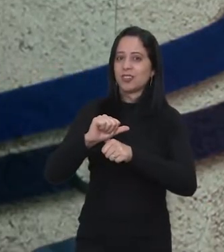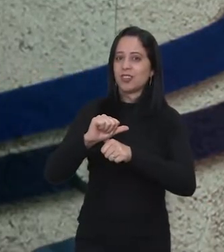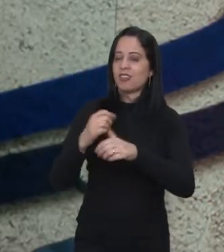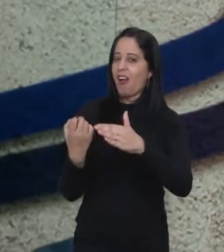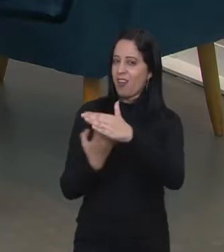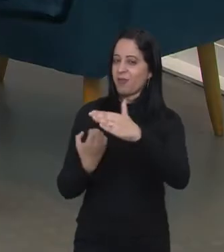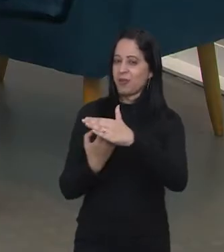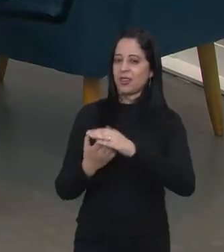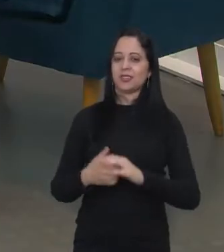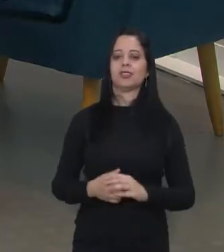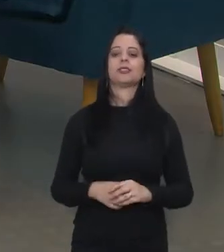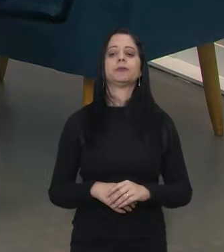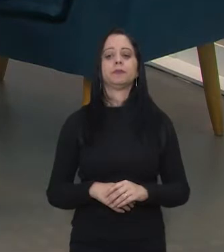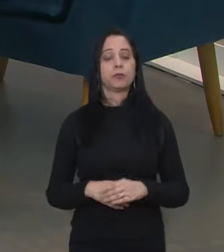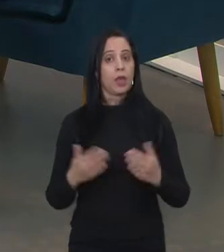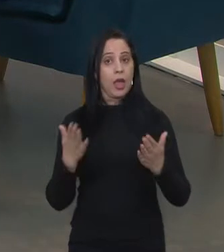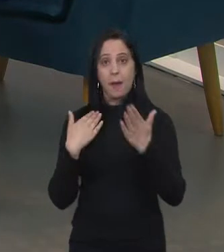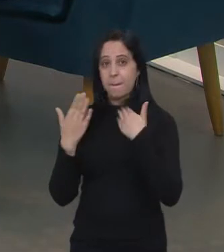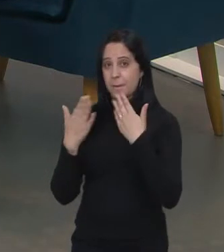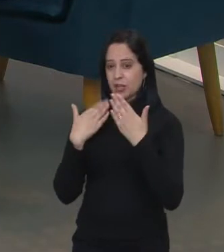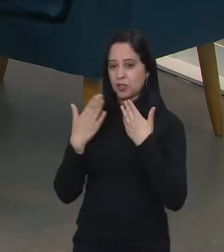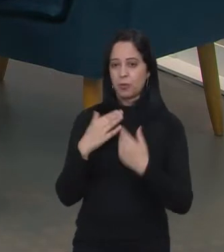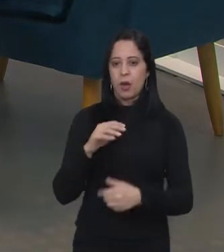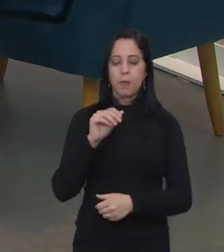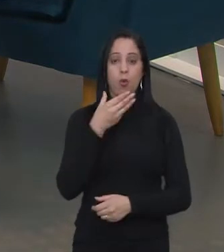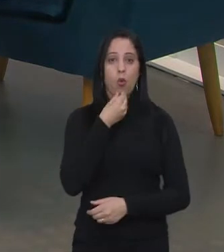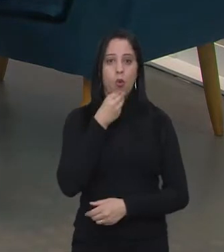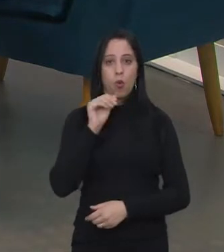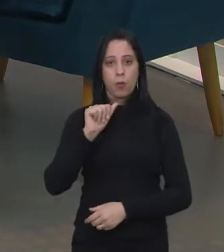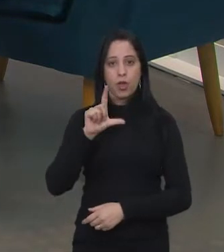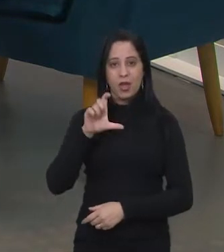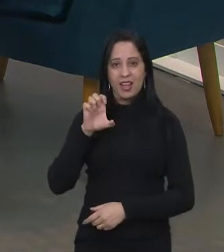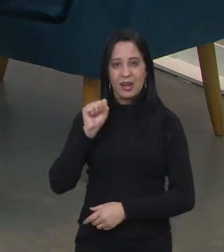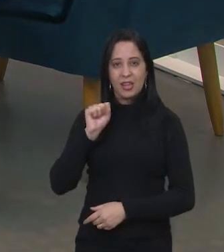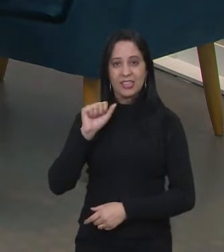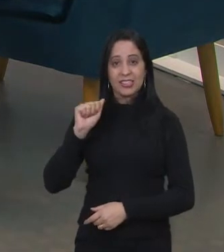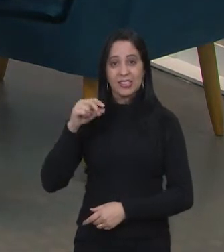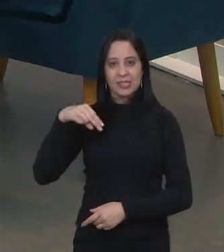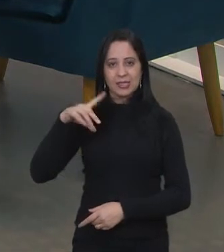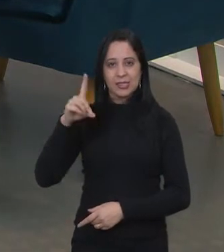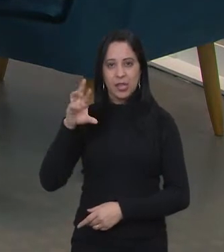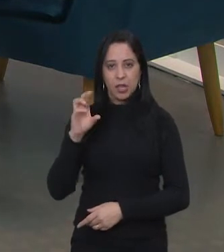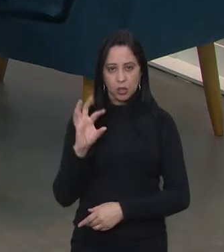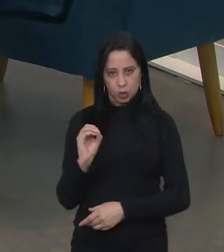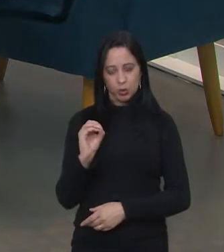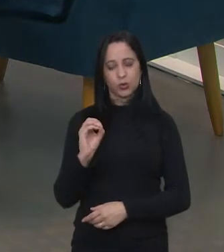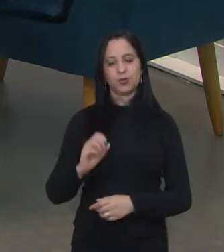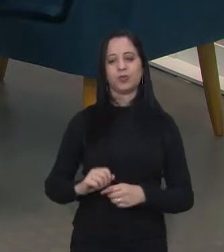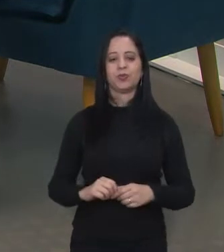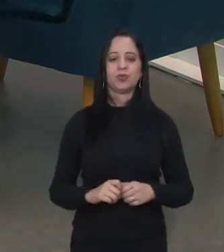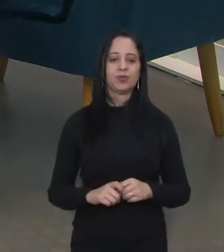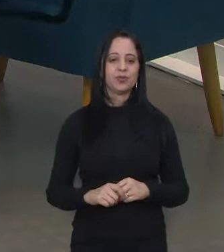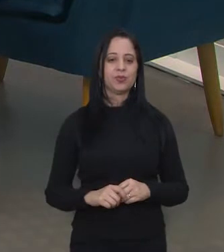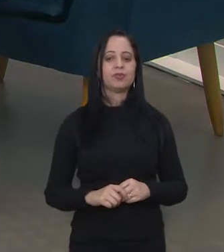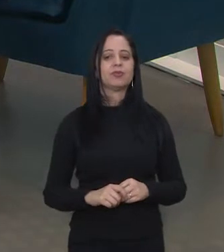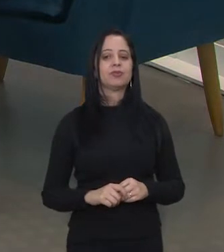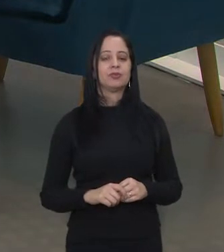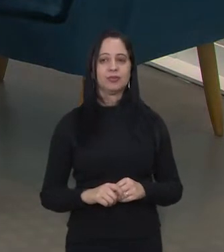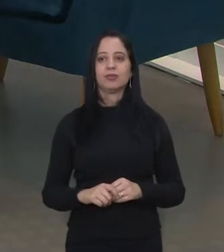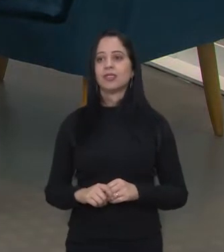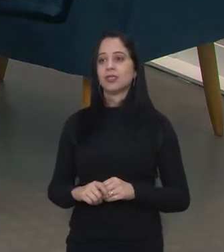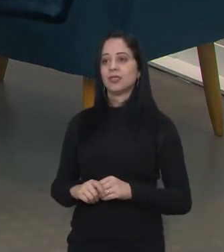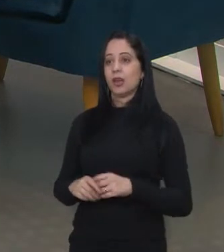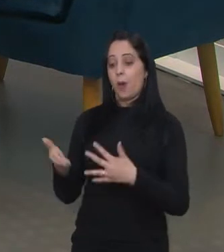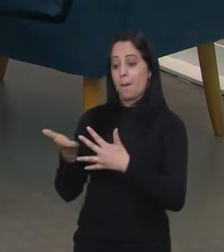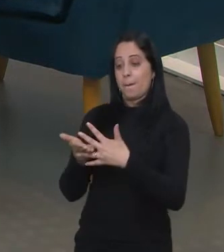sustentável. Retomando o bate-papo com o Alessandro Valério, coordenador de empreendedorismo e inovação na Nexus. Alessandro, a gente